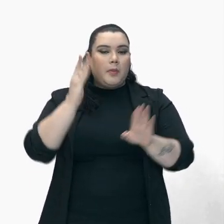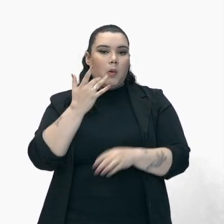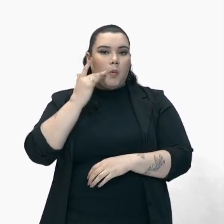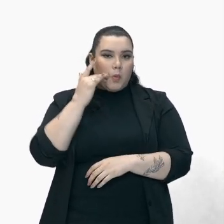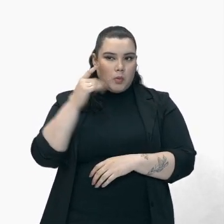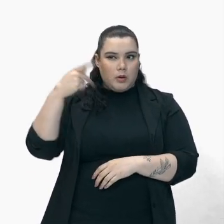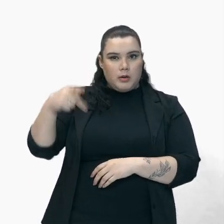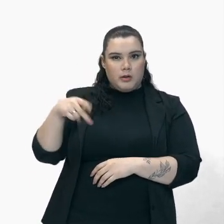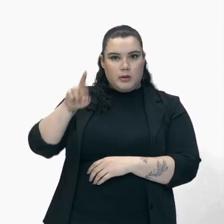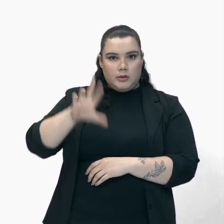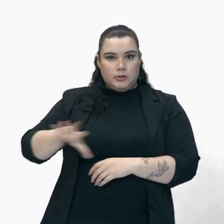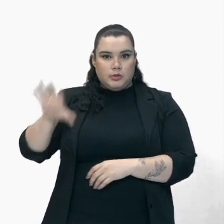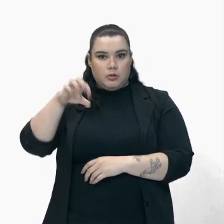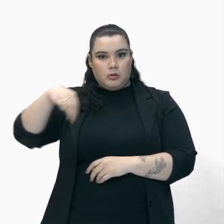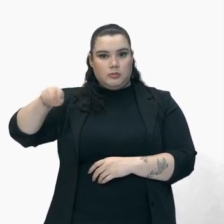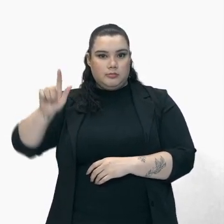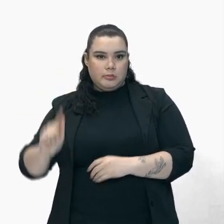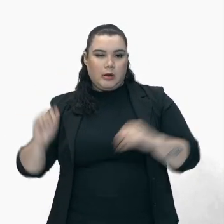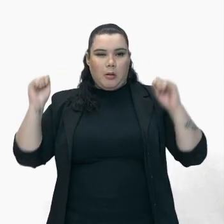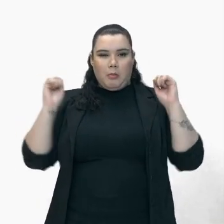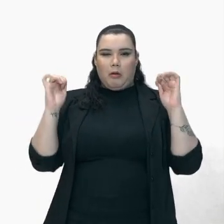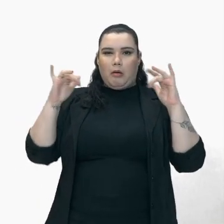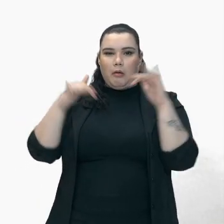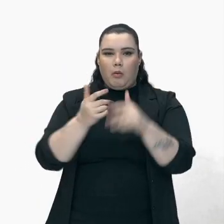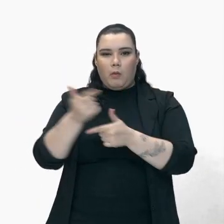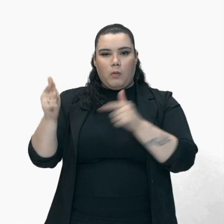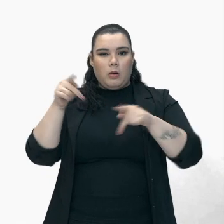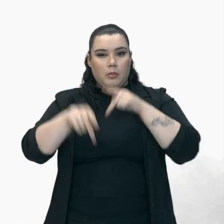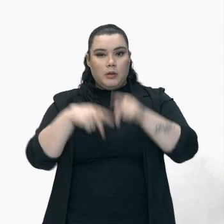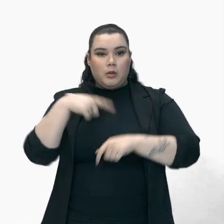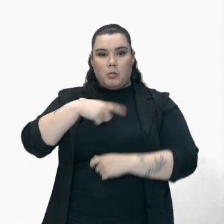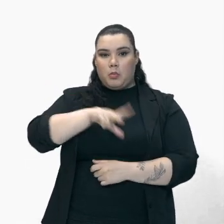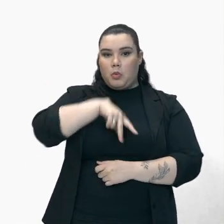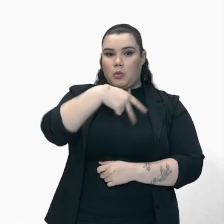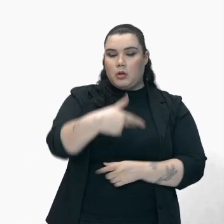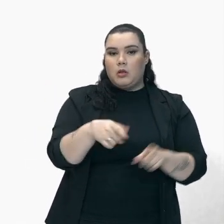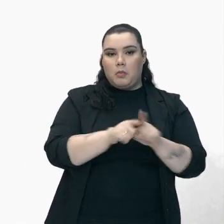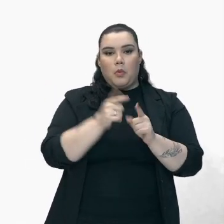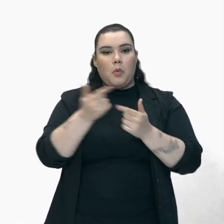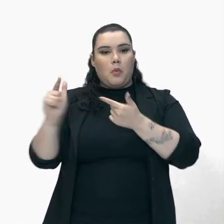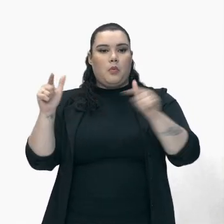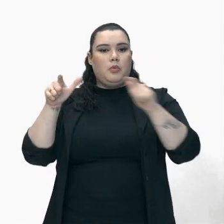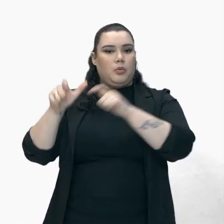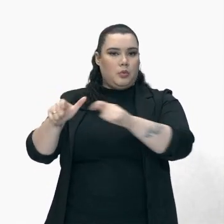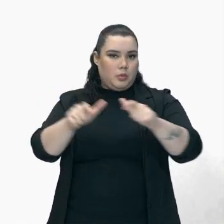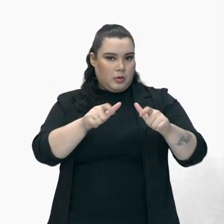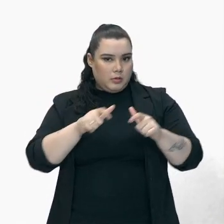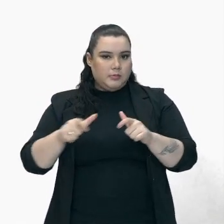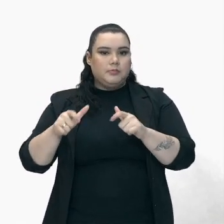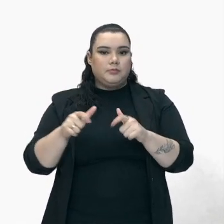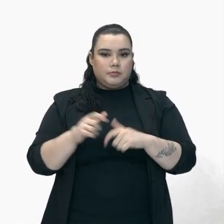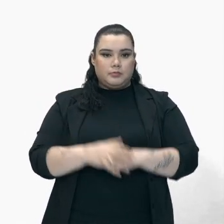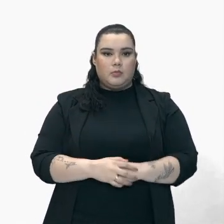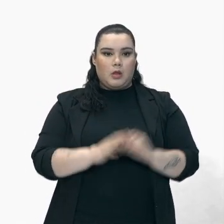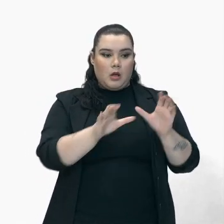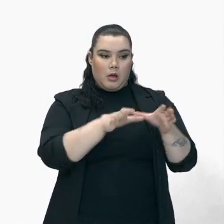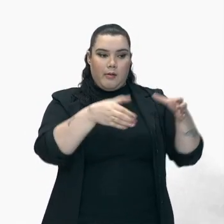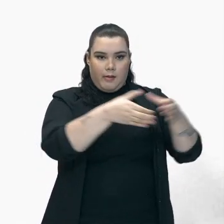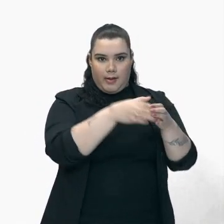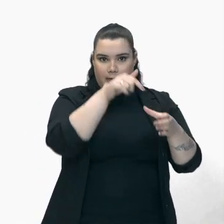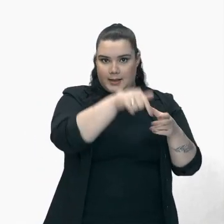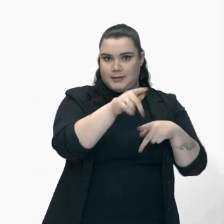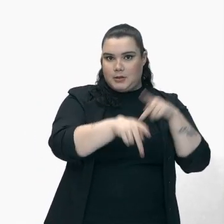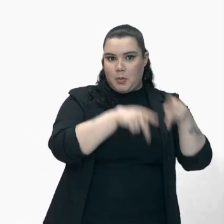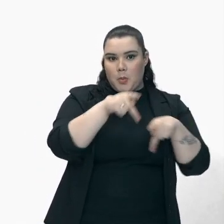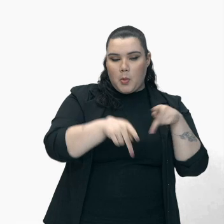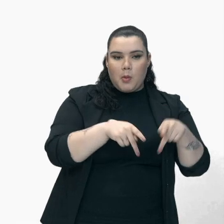Atraiu milhares De pessoas Para a região Vinda de tanto De Portugal Quanto de outras Localidades Da colônia E os paulistas